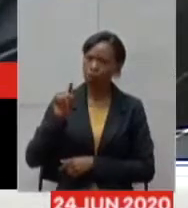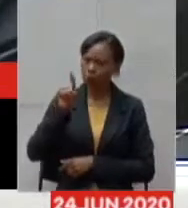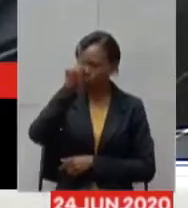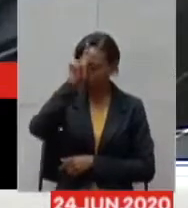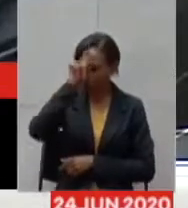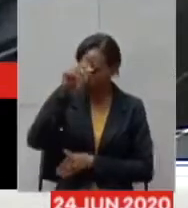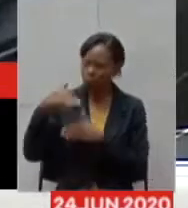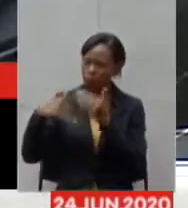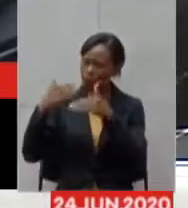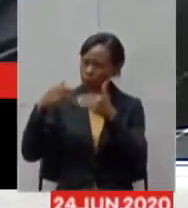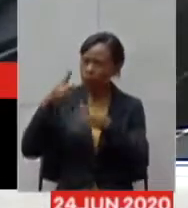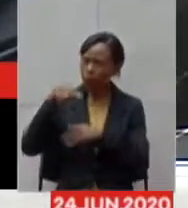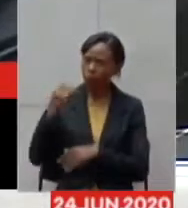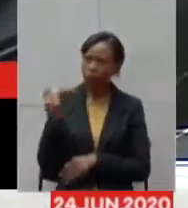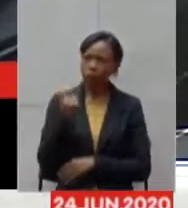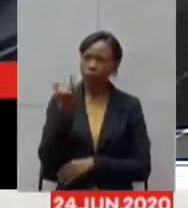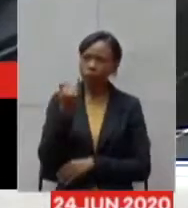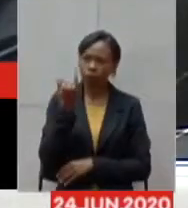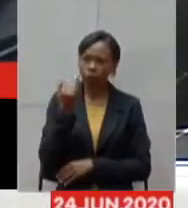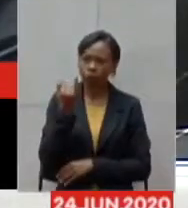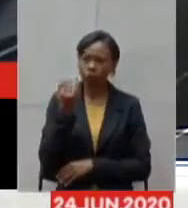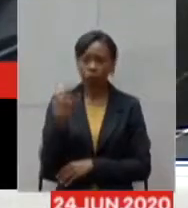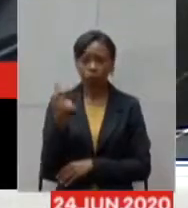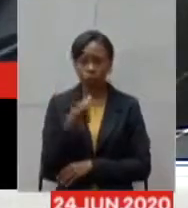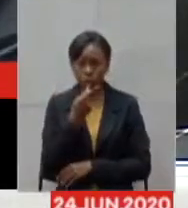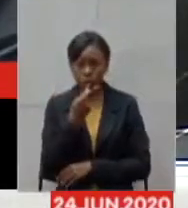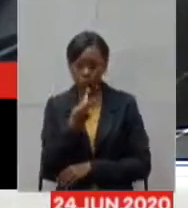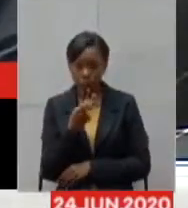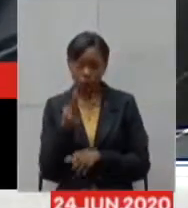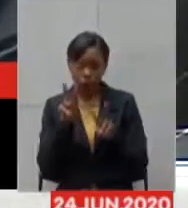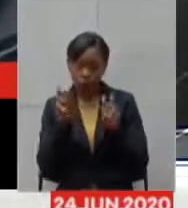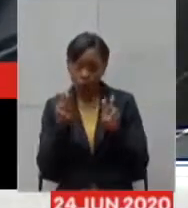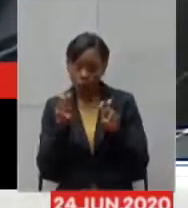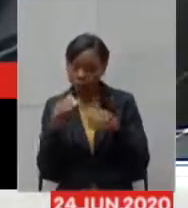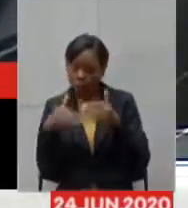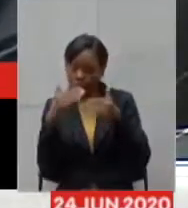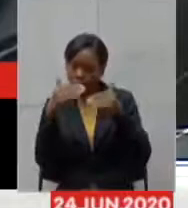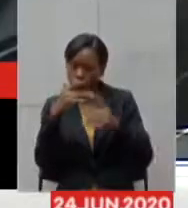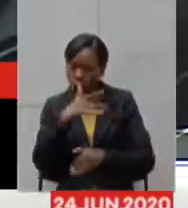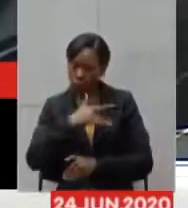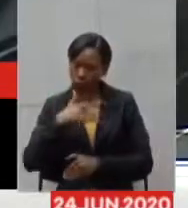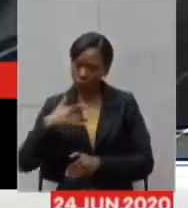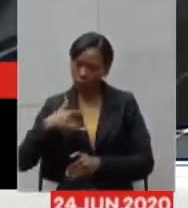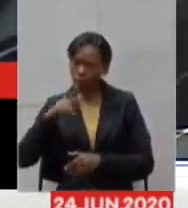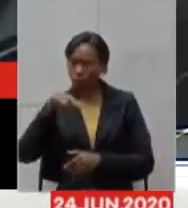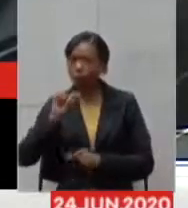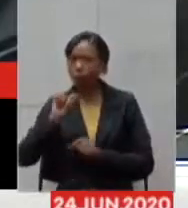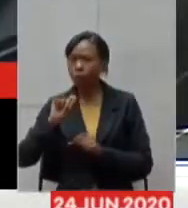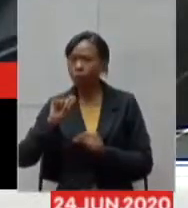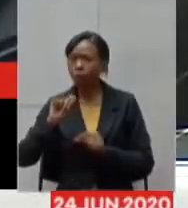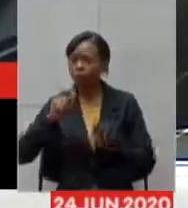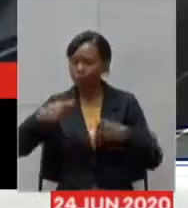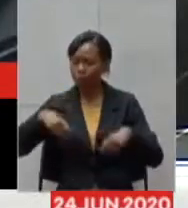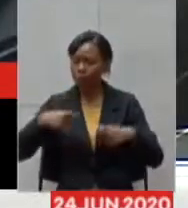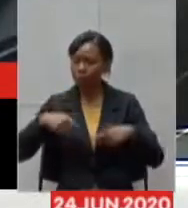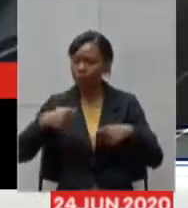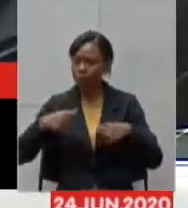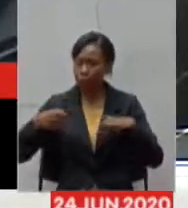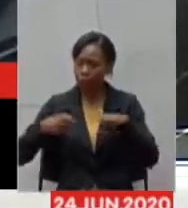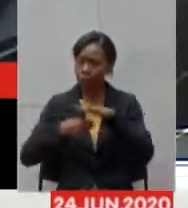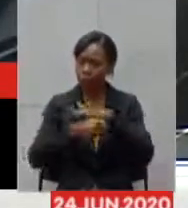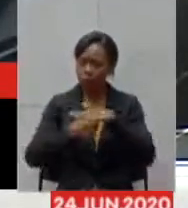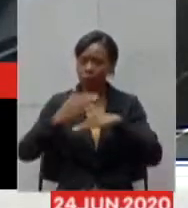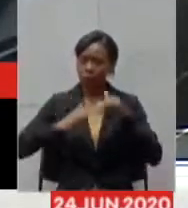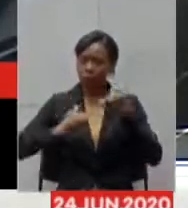é muito importante quando nós falamos de desenvolver a saúde nós temos que ter condição de fixar profissionais de saúde na